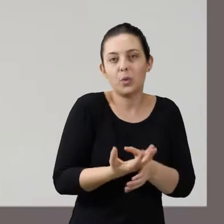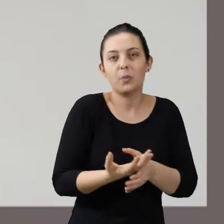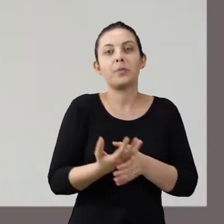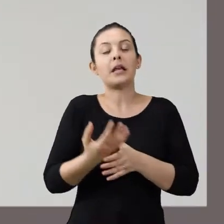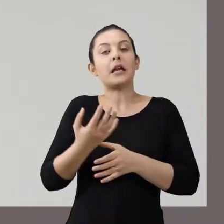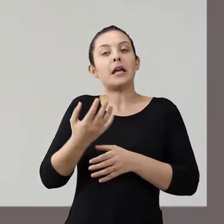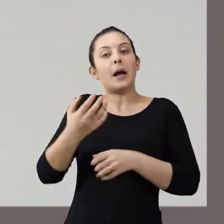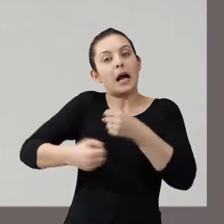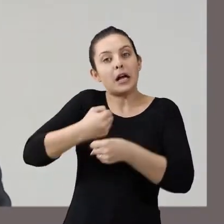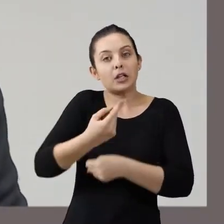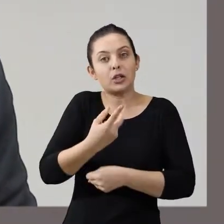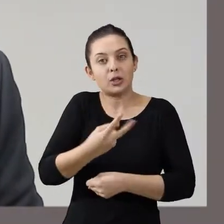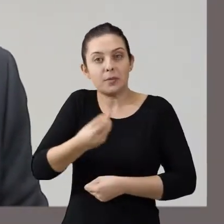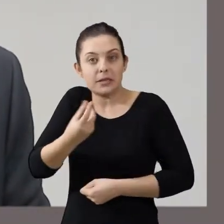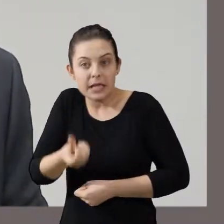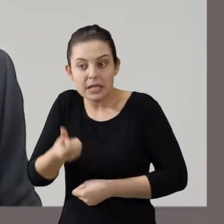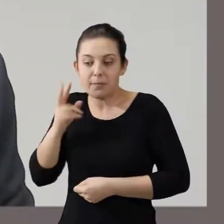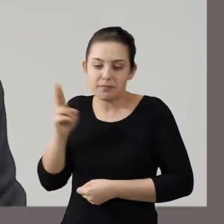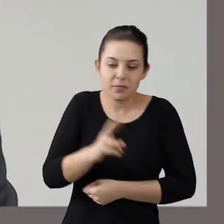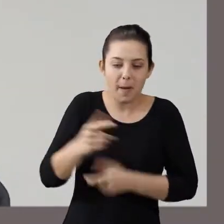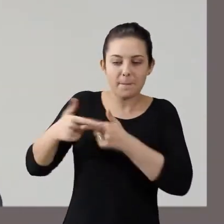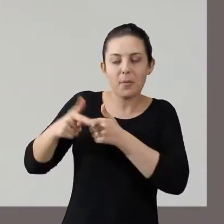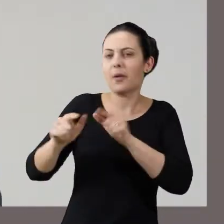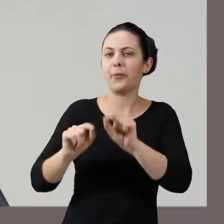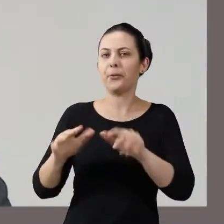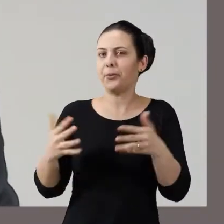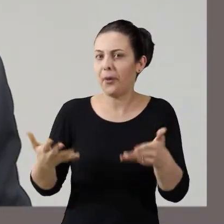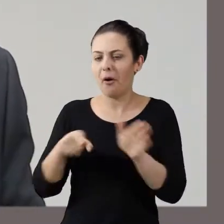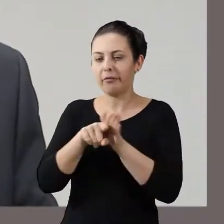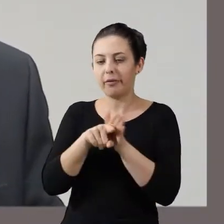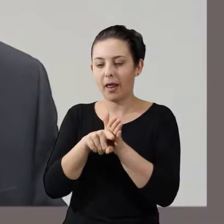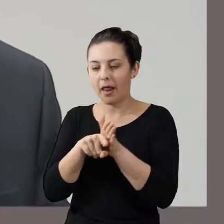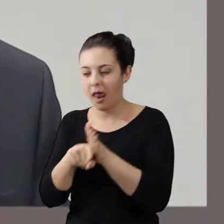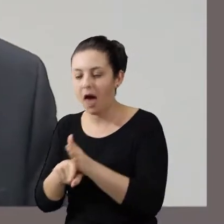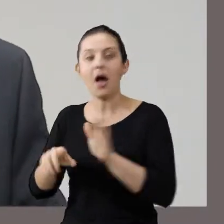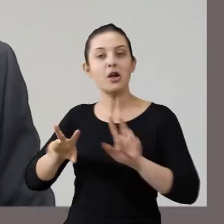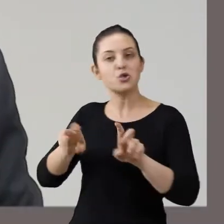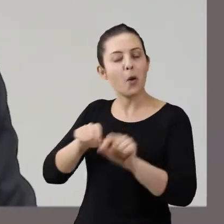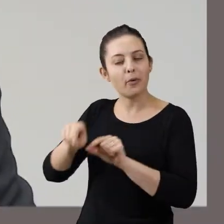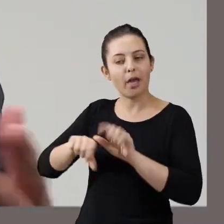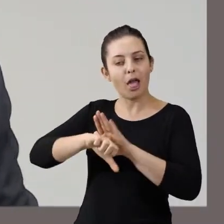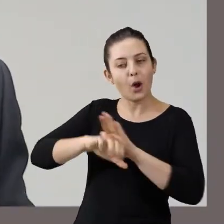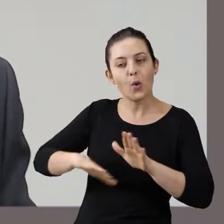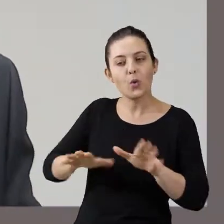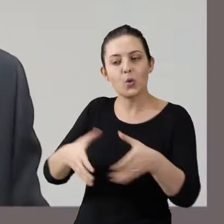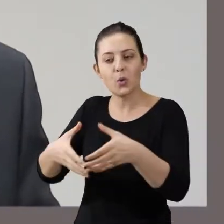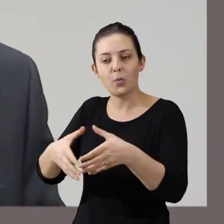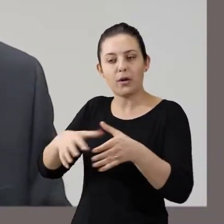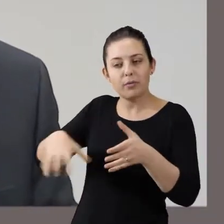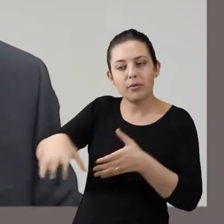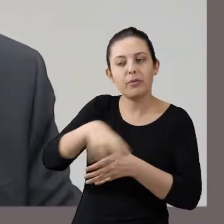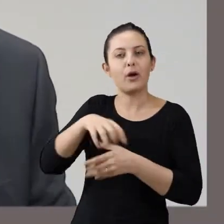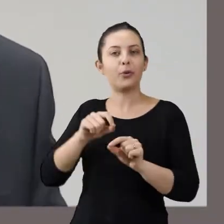2016, quis trazer uma resposta ao problema que era o seguinte. As investigações relacionadas ao crime organizado, aos crimes de corrupção e lavagem dinheiro,